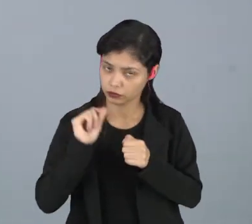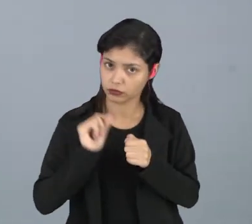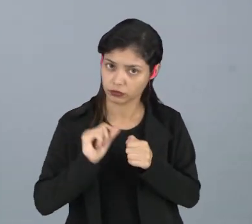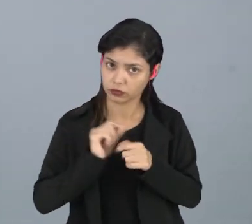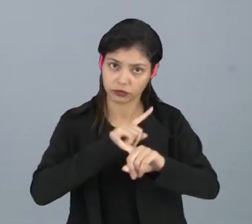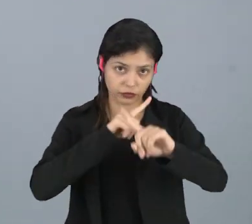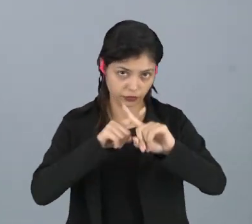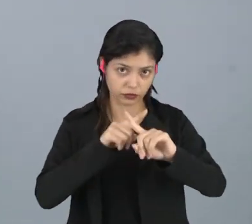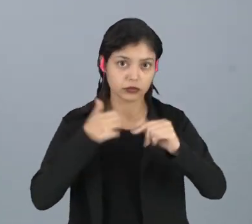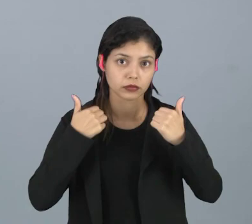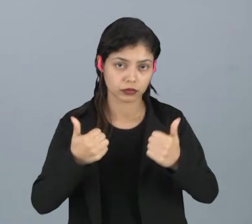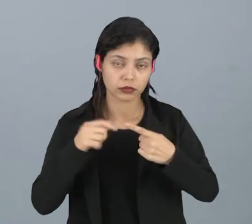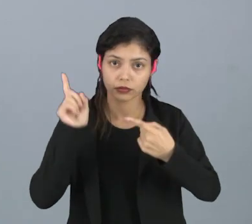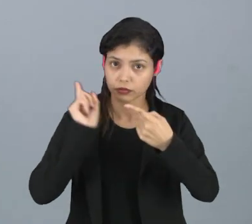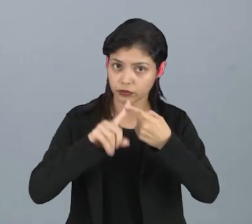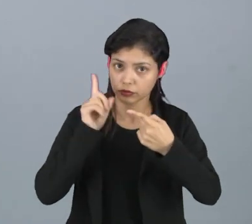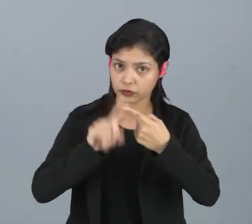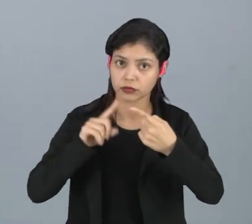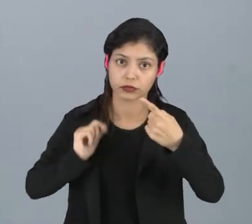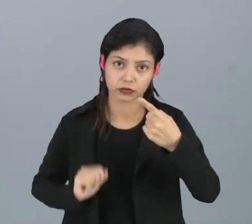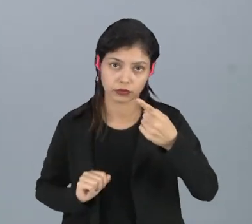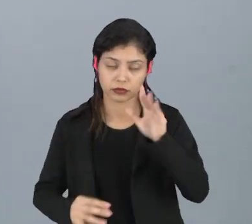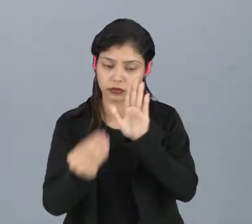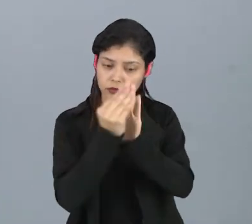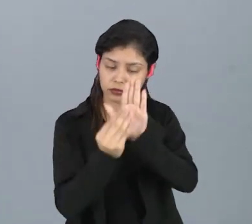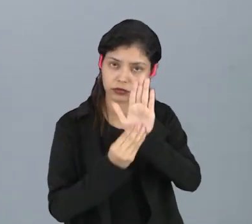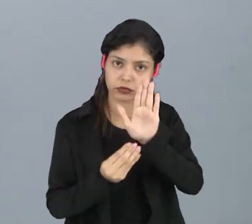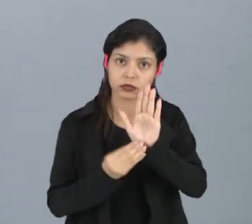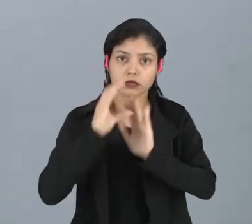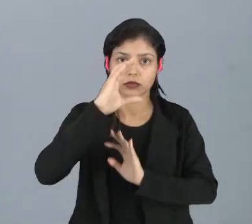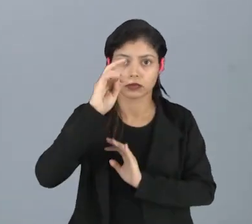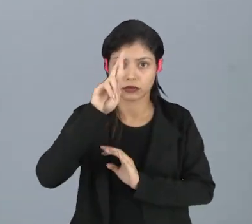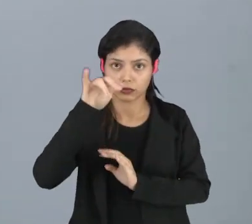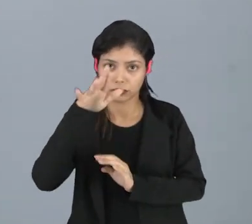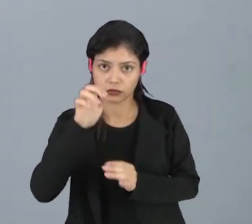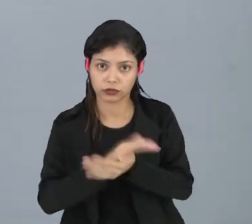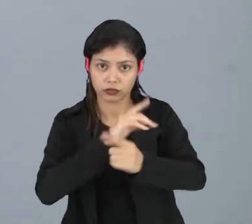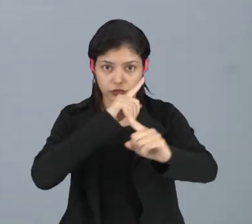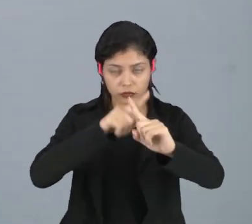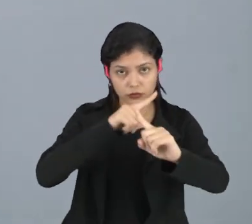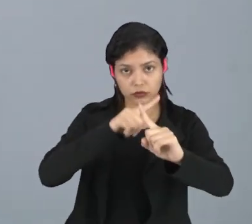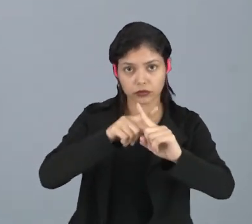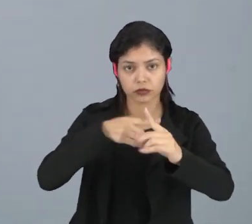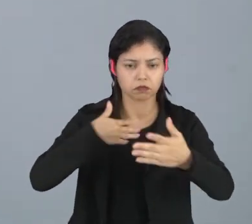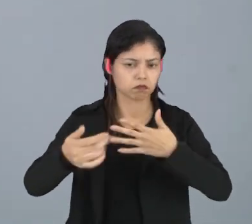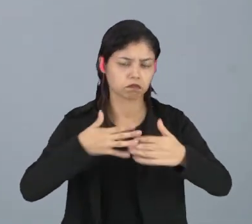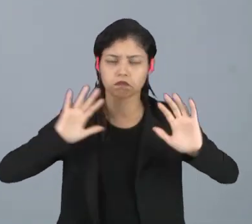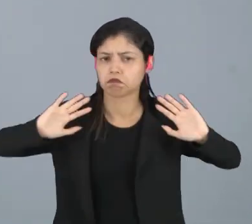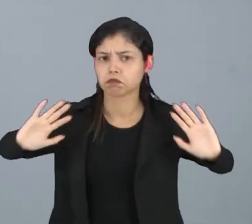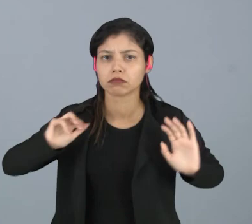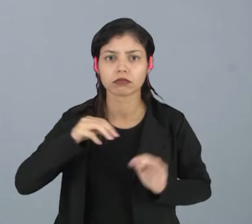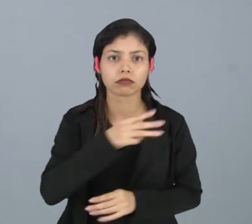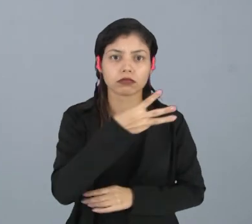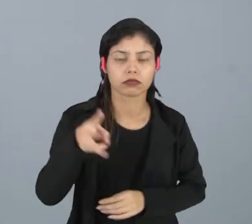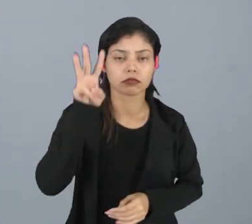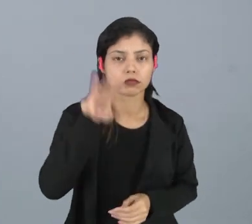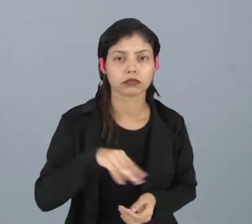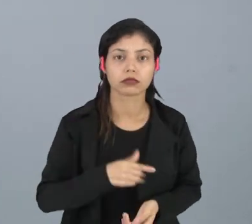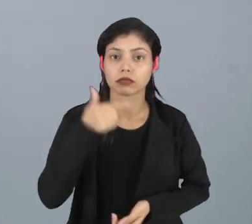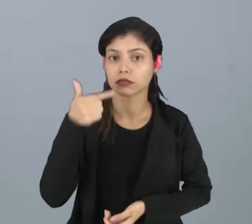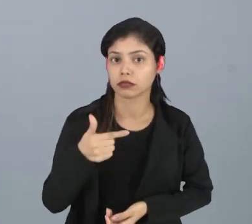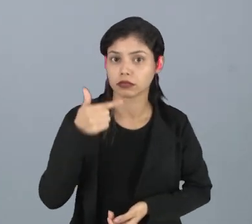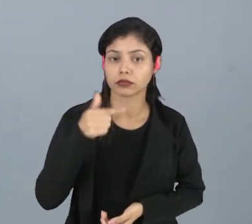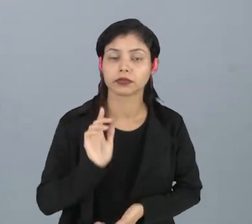a multiplicação de matrizes. A primeira foi dada uma constante multiplicada por uma matriz qualquer. E a